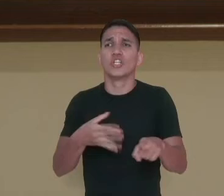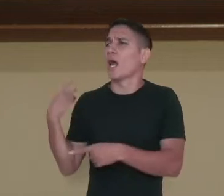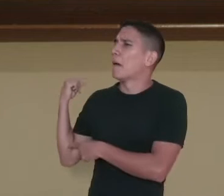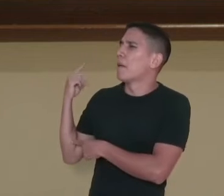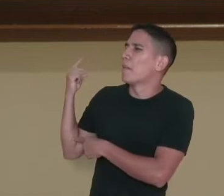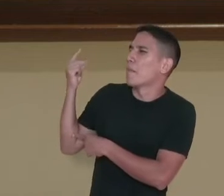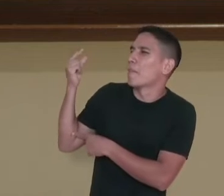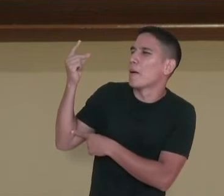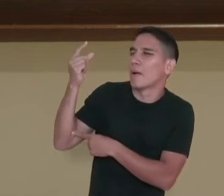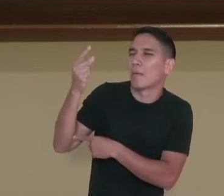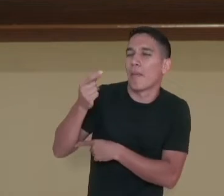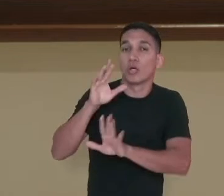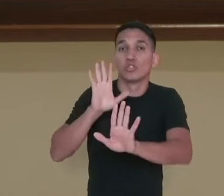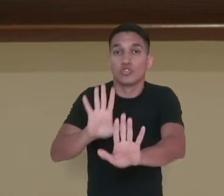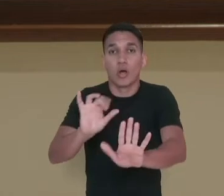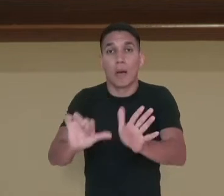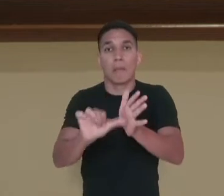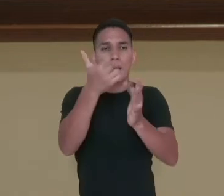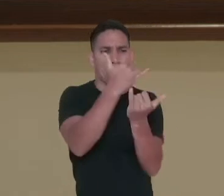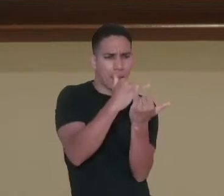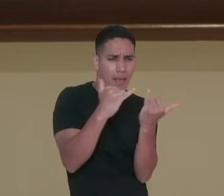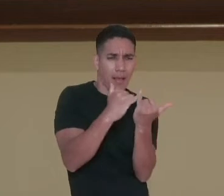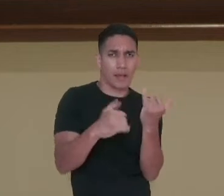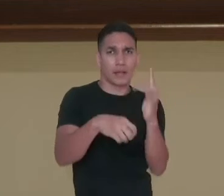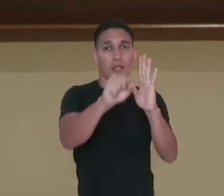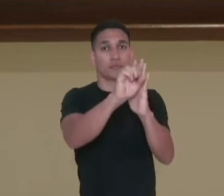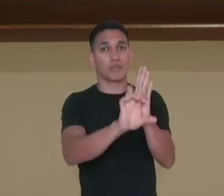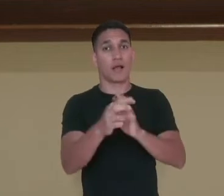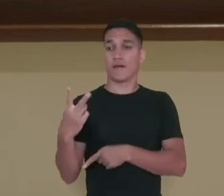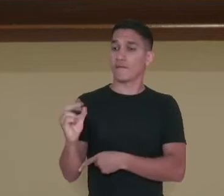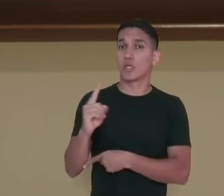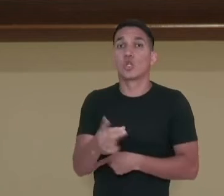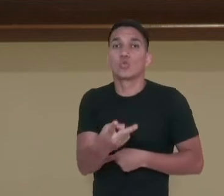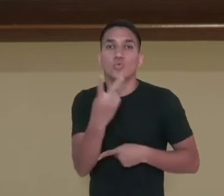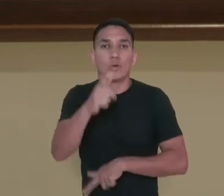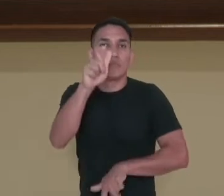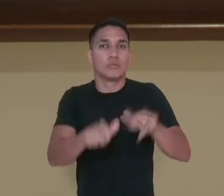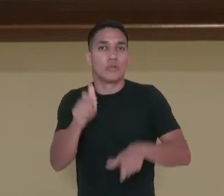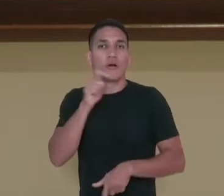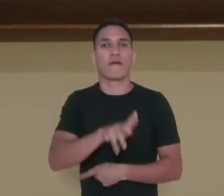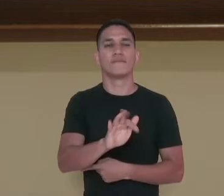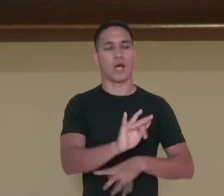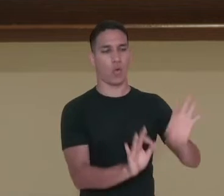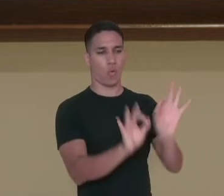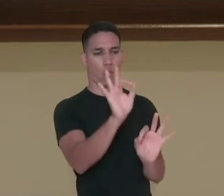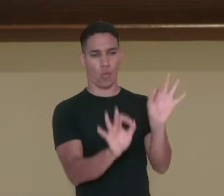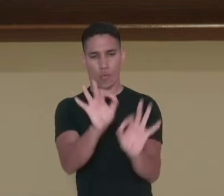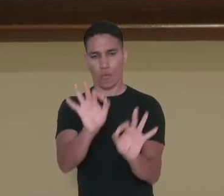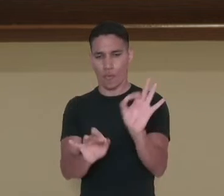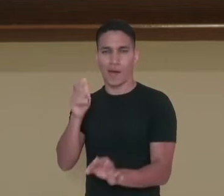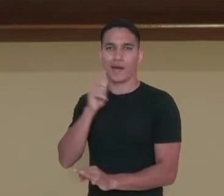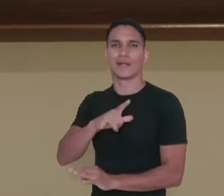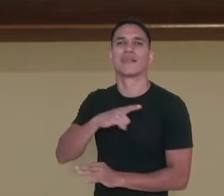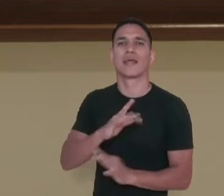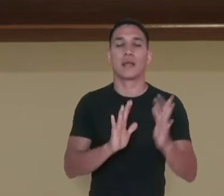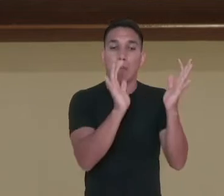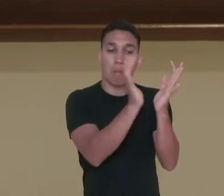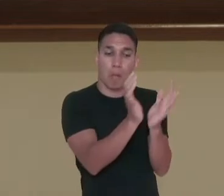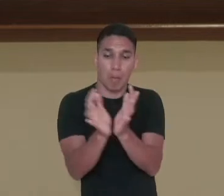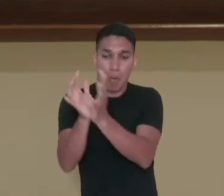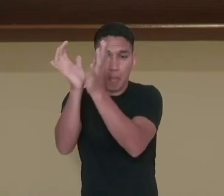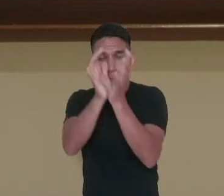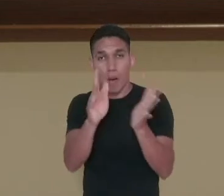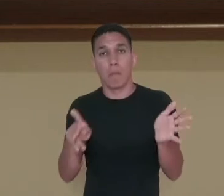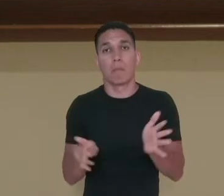só ali no século, na primeira metade do século XX, é que duas pessoas vão organizar o sistema, a classificação de